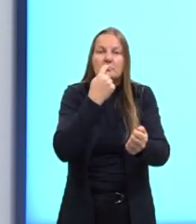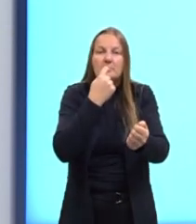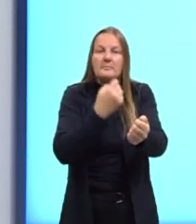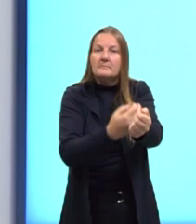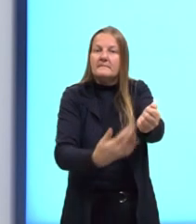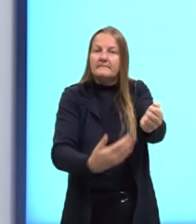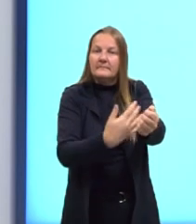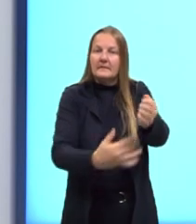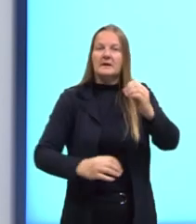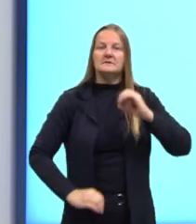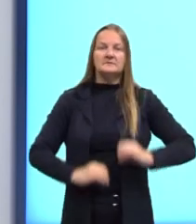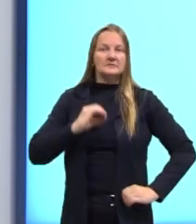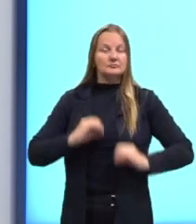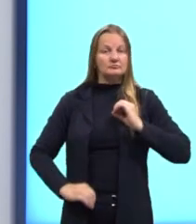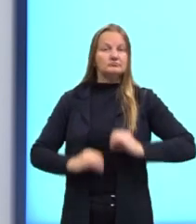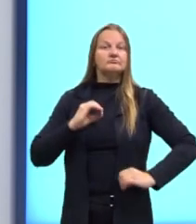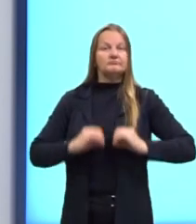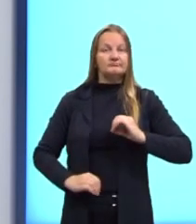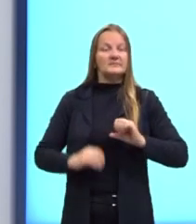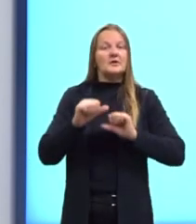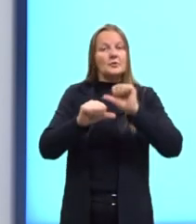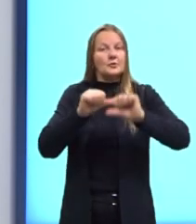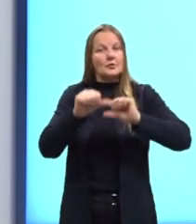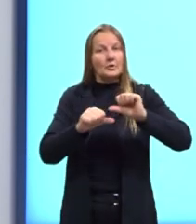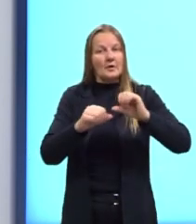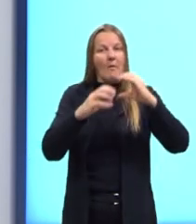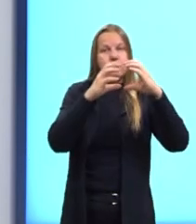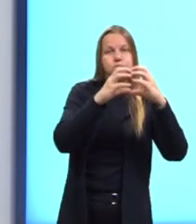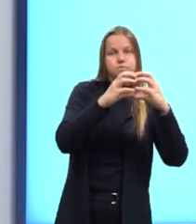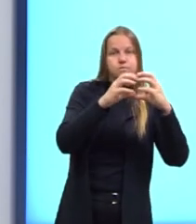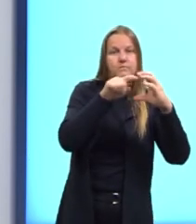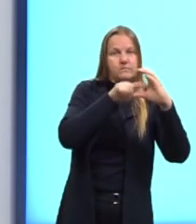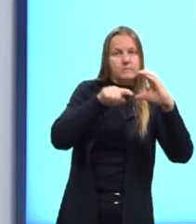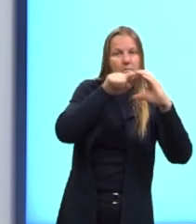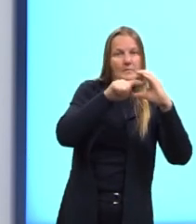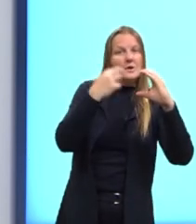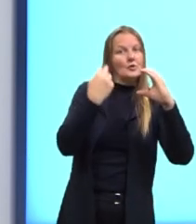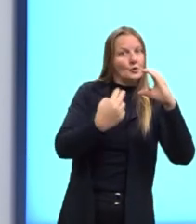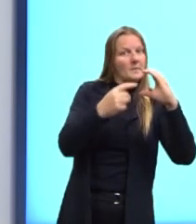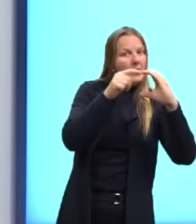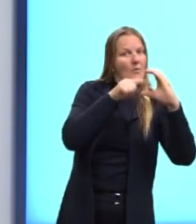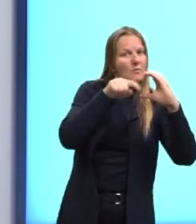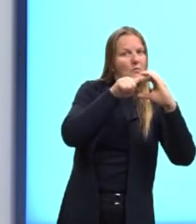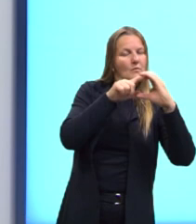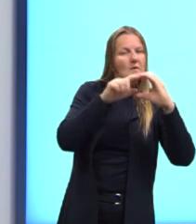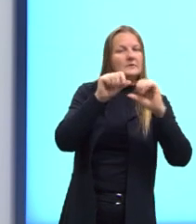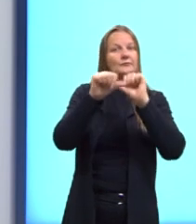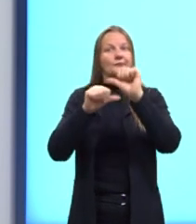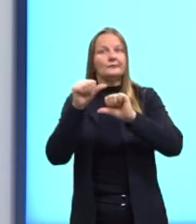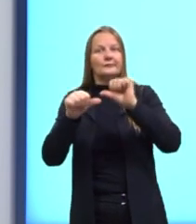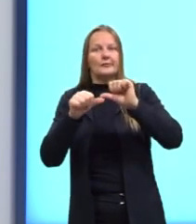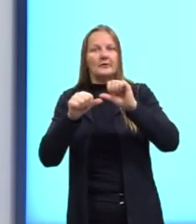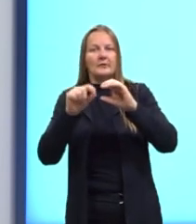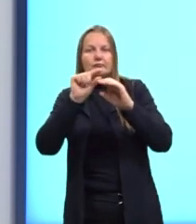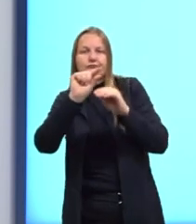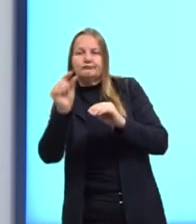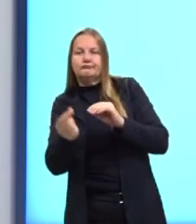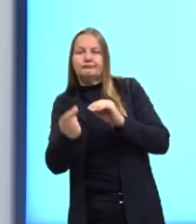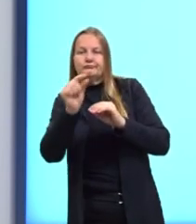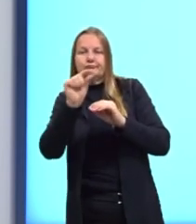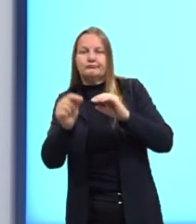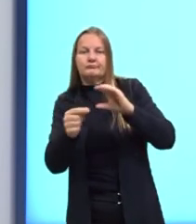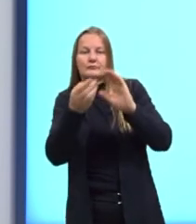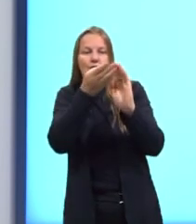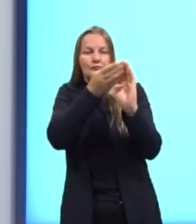e adquirem a forma de foice. Essa condição dificulta a passagem das